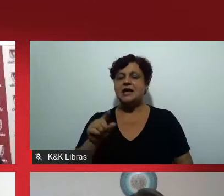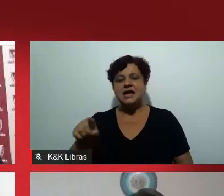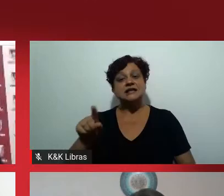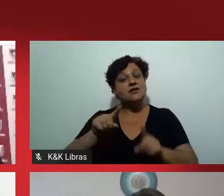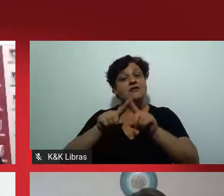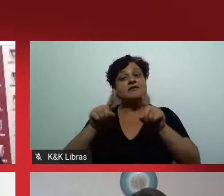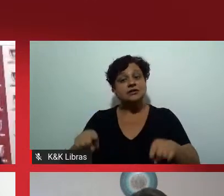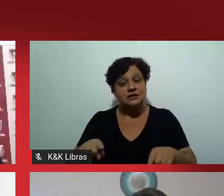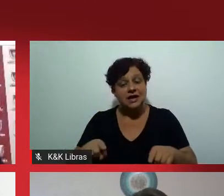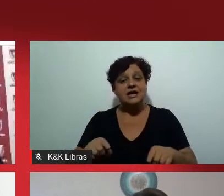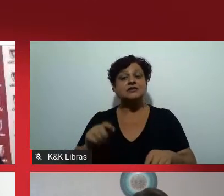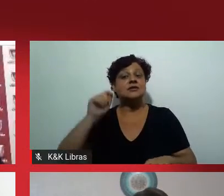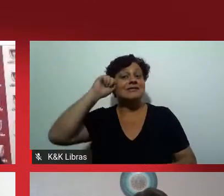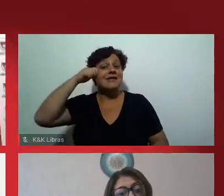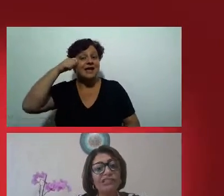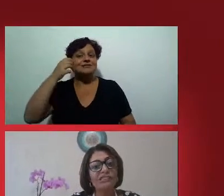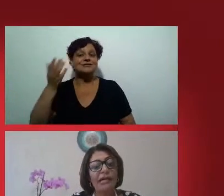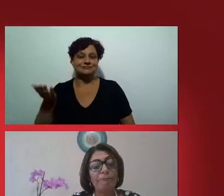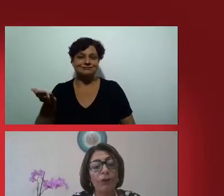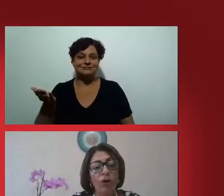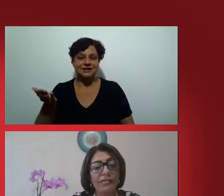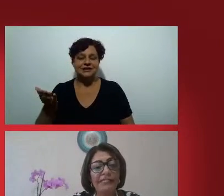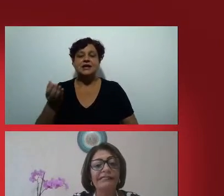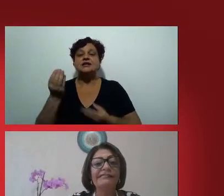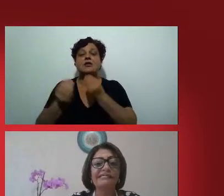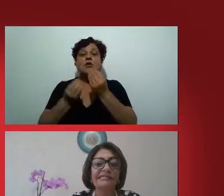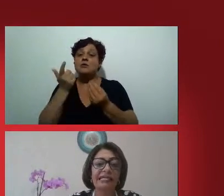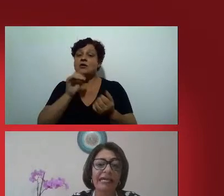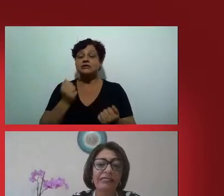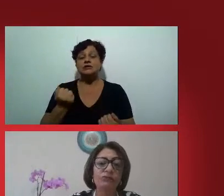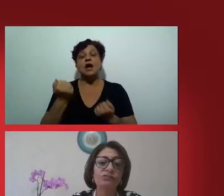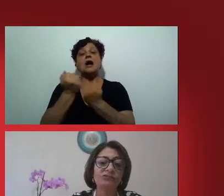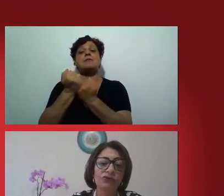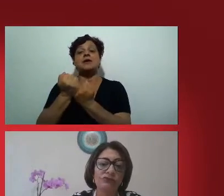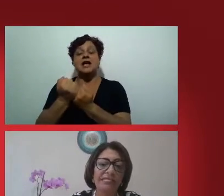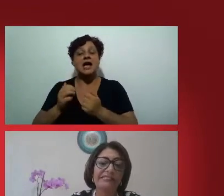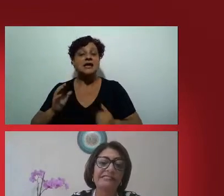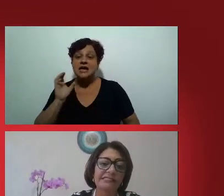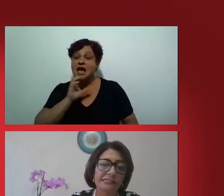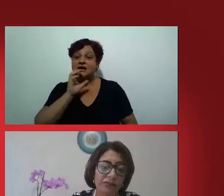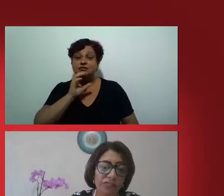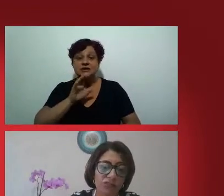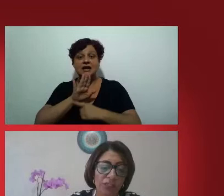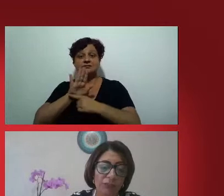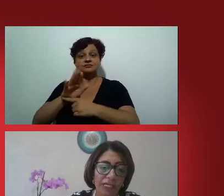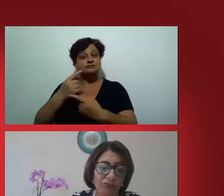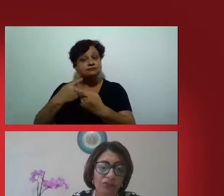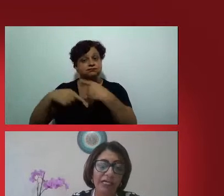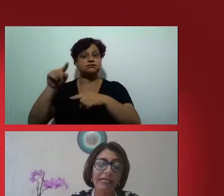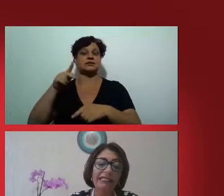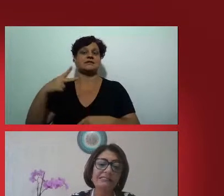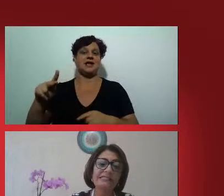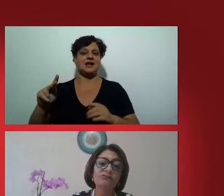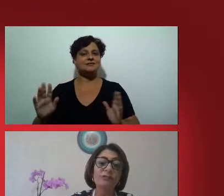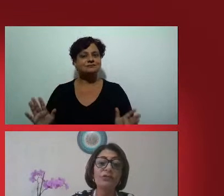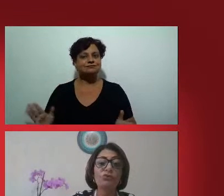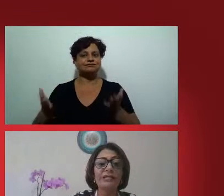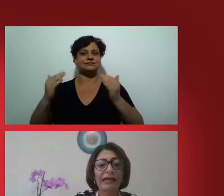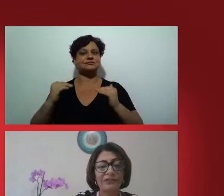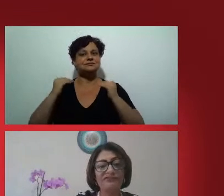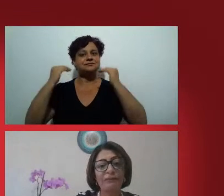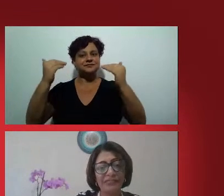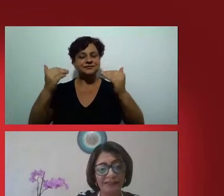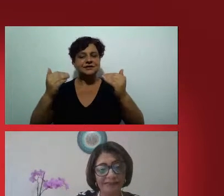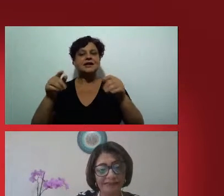funcionários negros. Como que a gente apoia e acelera o desenvolvimento e a ascensão desse colaborador? É lançando